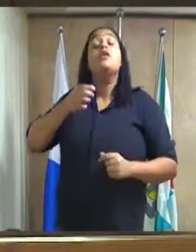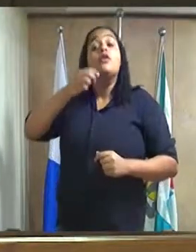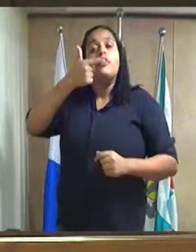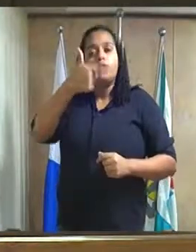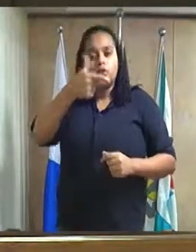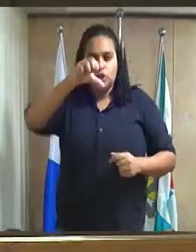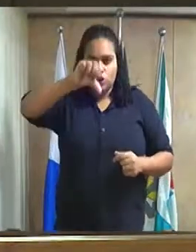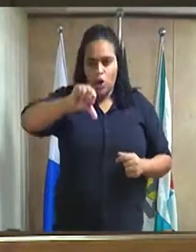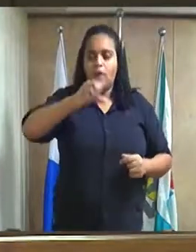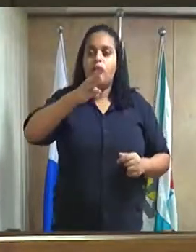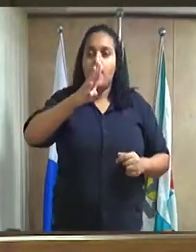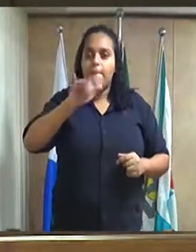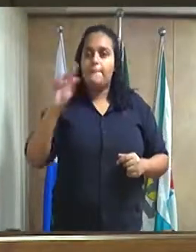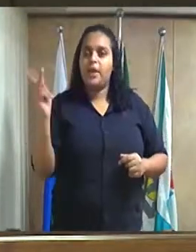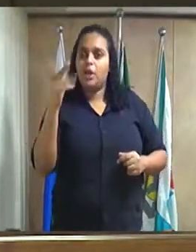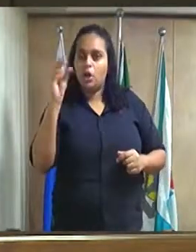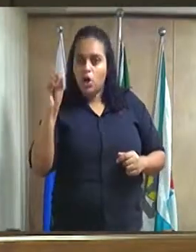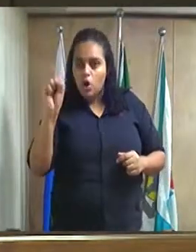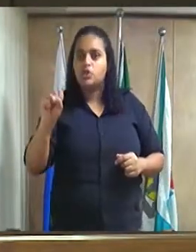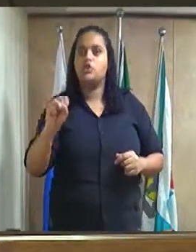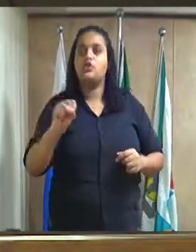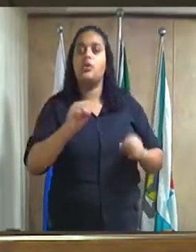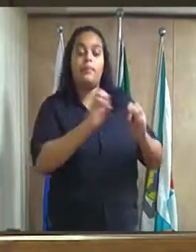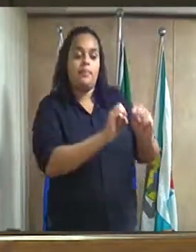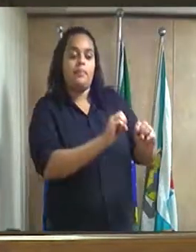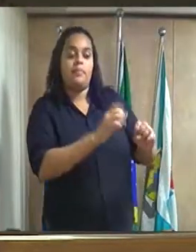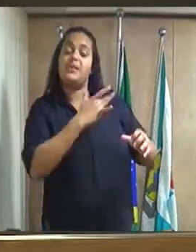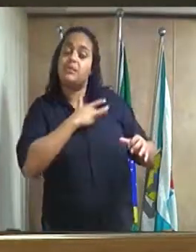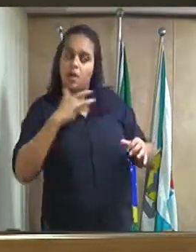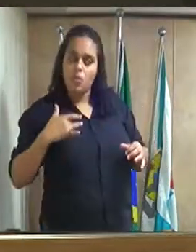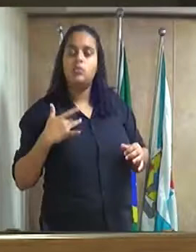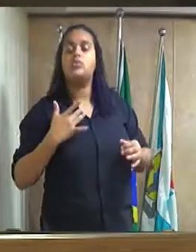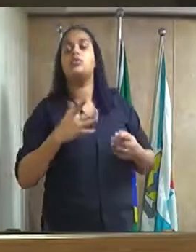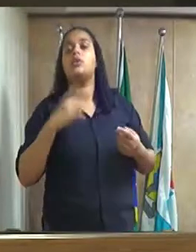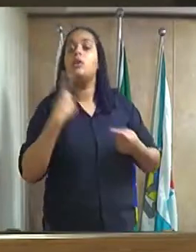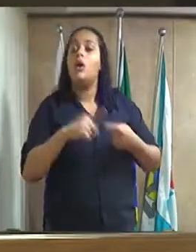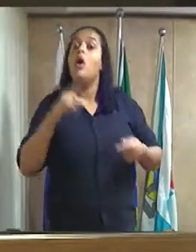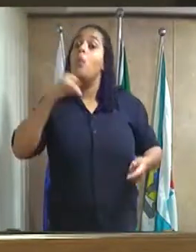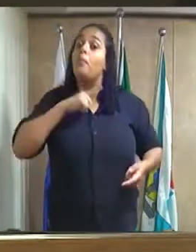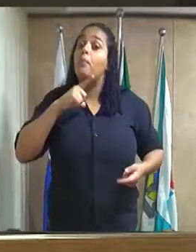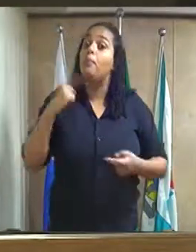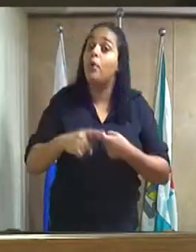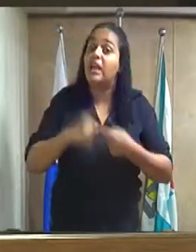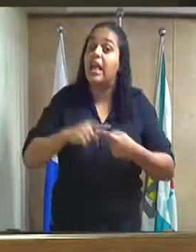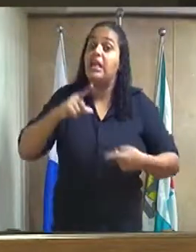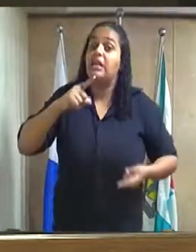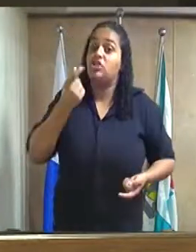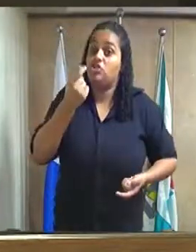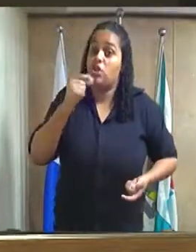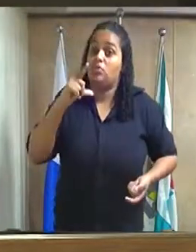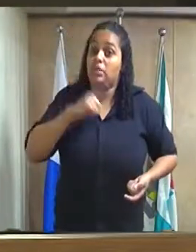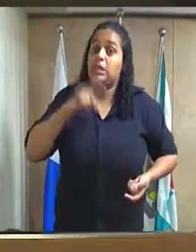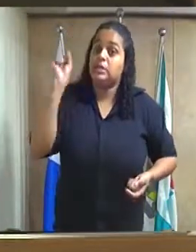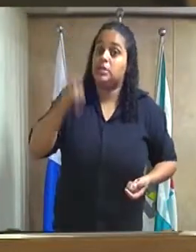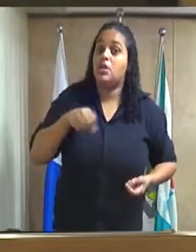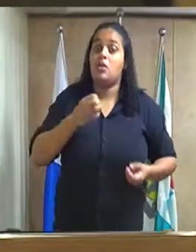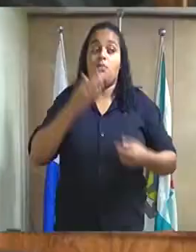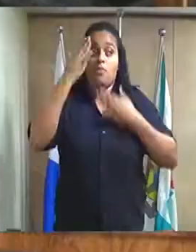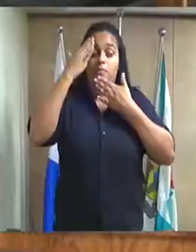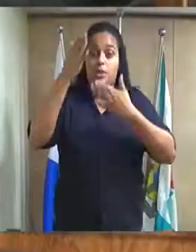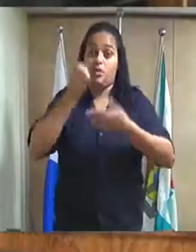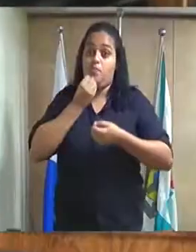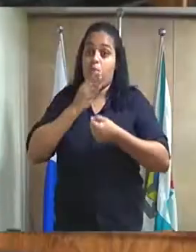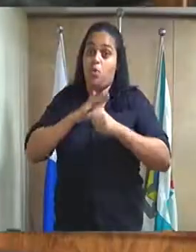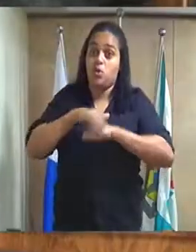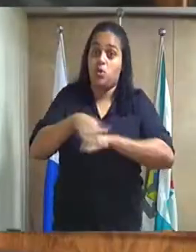saúde tem que parabenizar ele mas nós temos que fazer o nosso dever de casa porque dinheiro tem é só para cobrar de quem deve muito obrigado boa noite senhor presidente